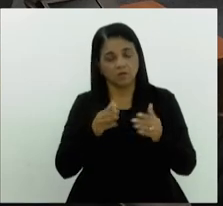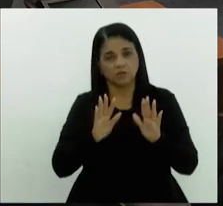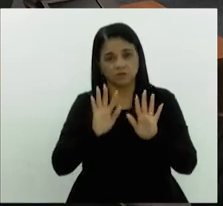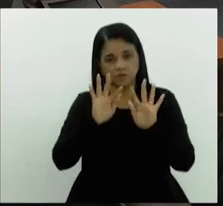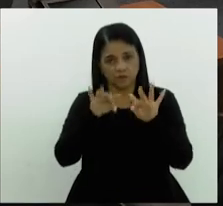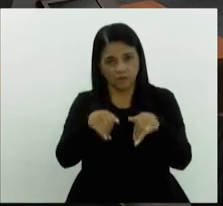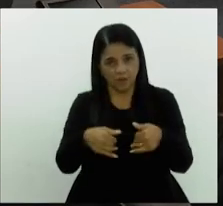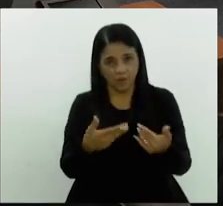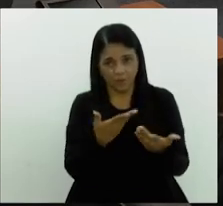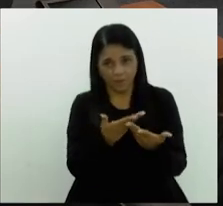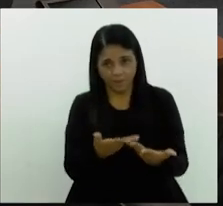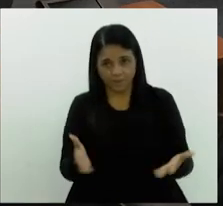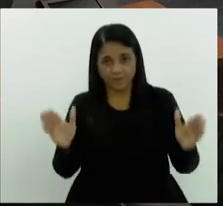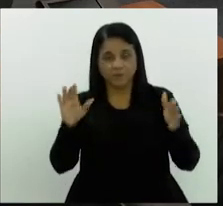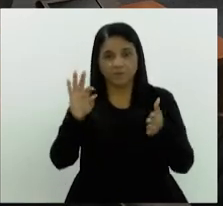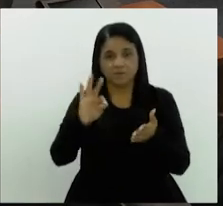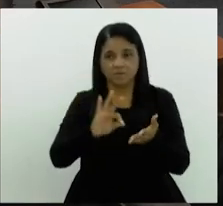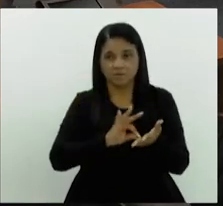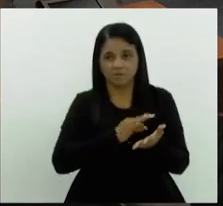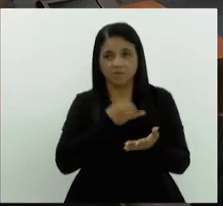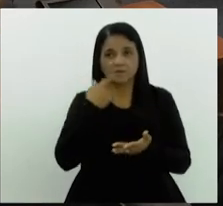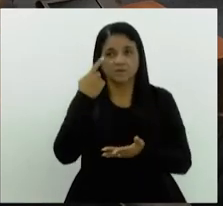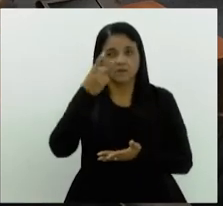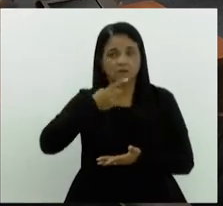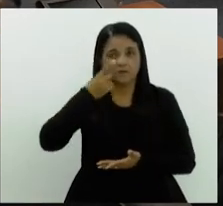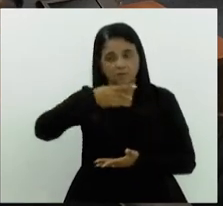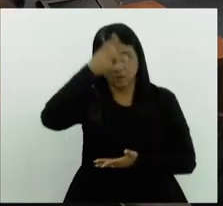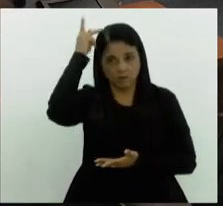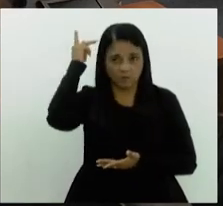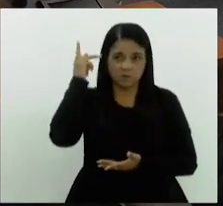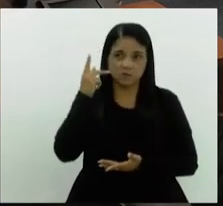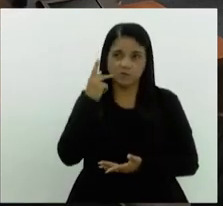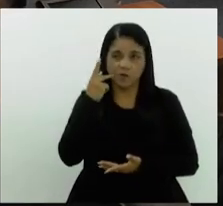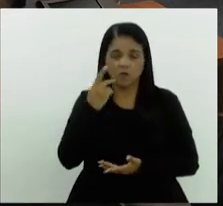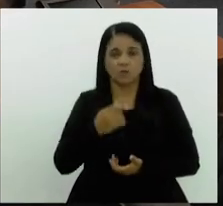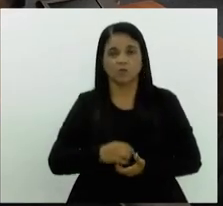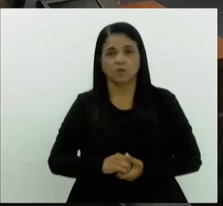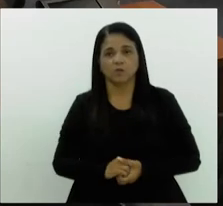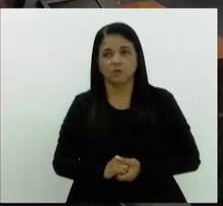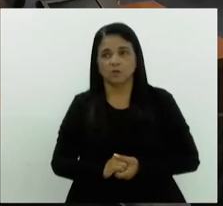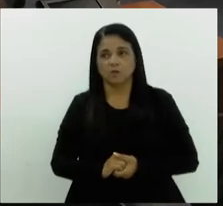primeiro orador nosso nobre deputado Luiz Paulo da Rocha